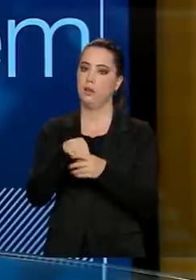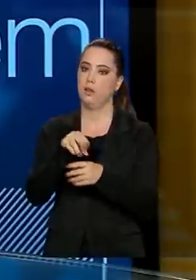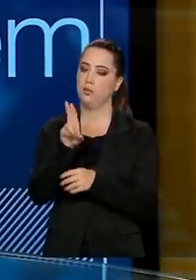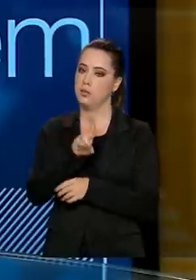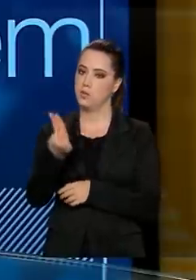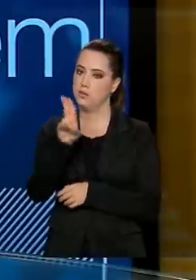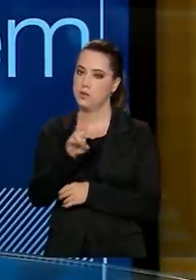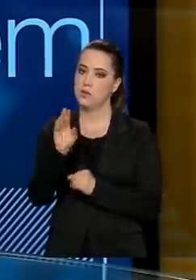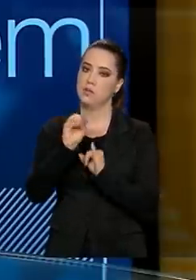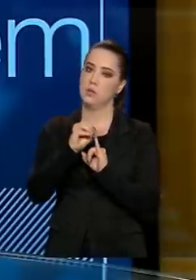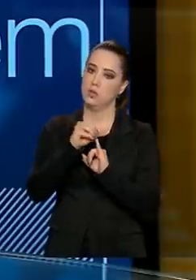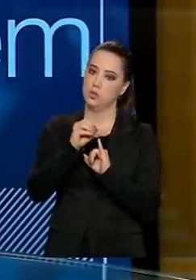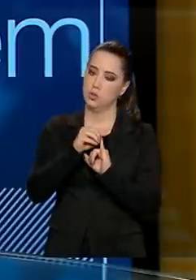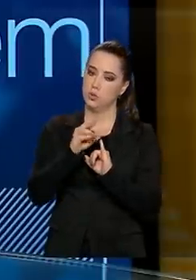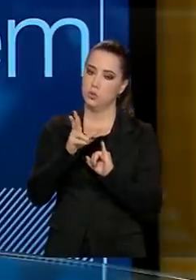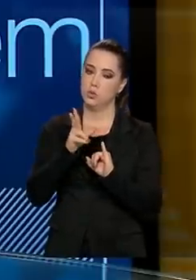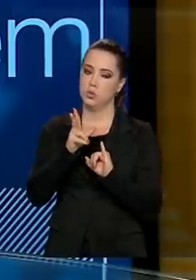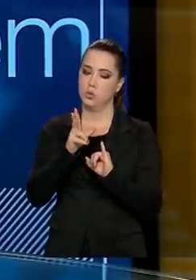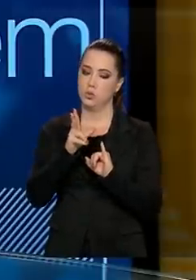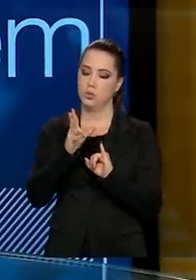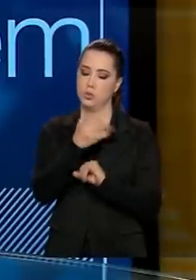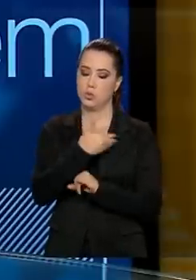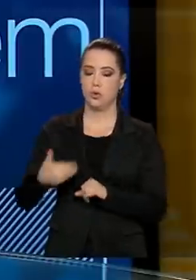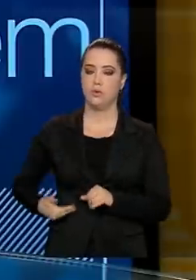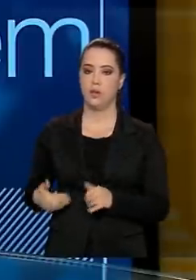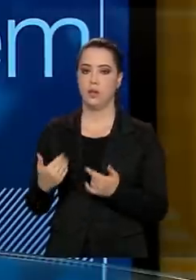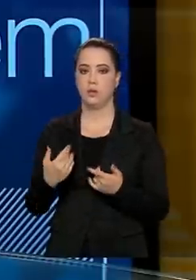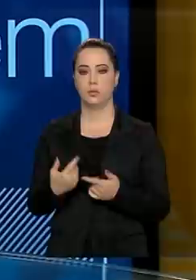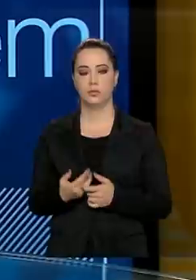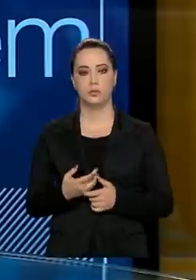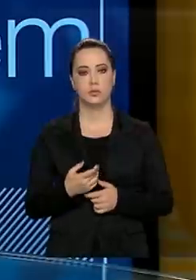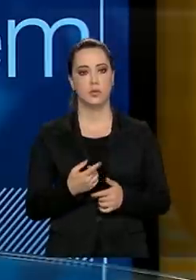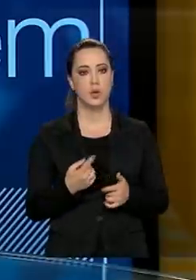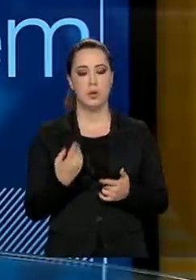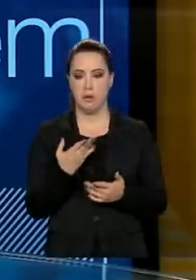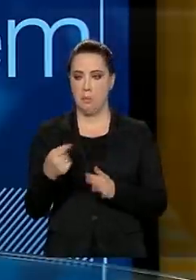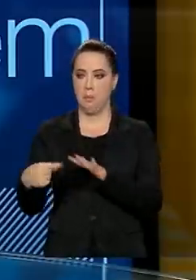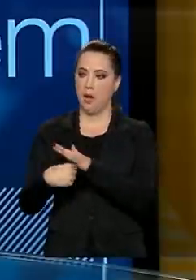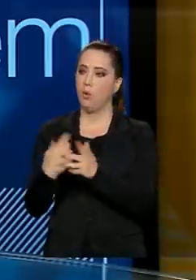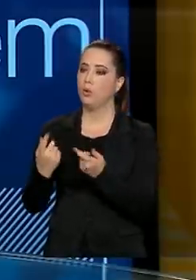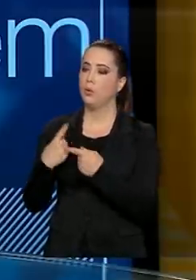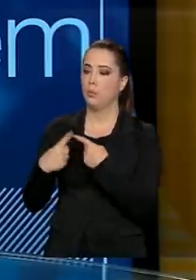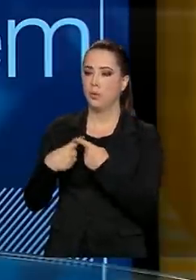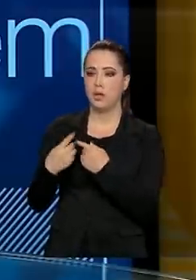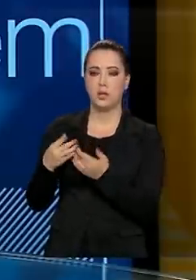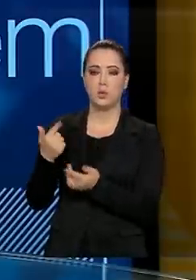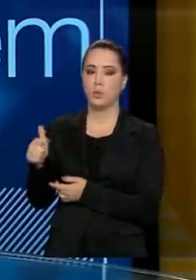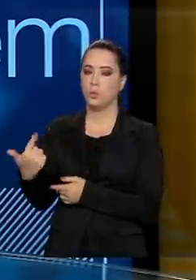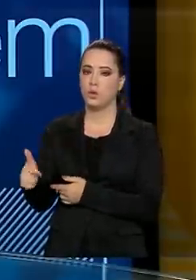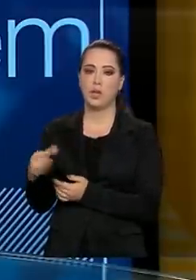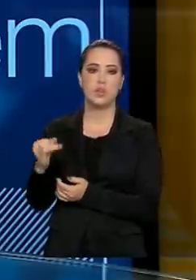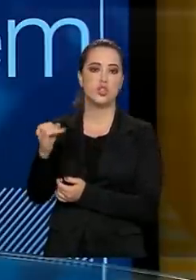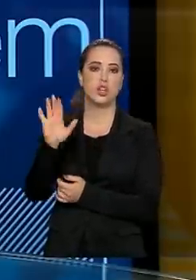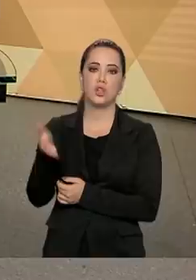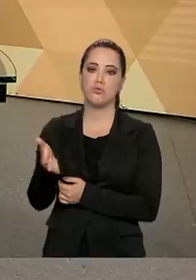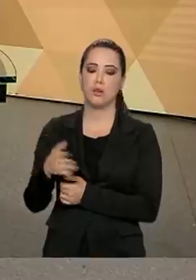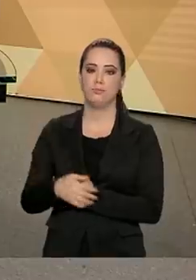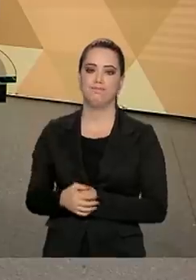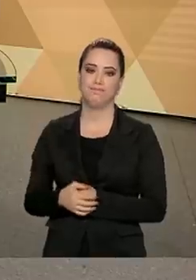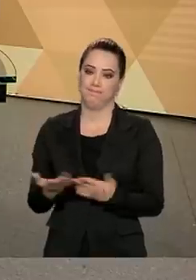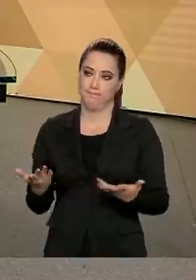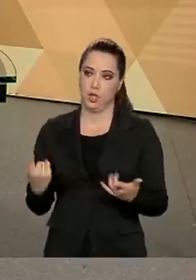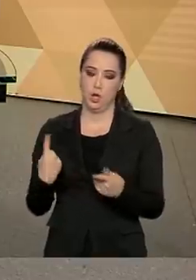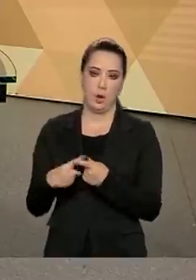por você não vai fazer um SISU ainda em janeiro? Porque as universidades públicas não terão